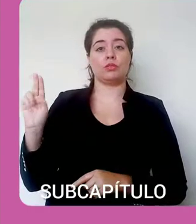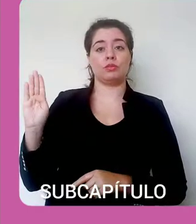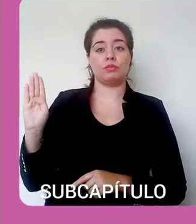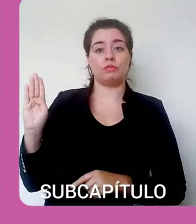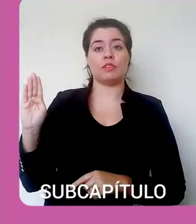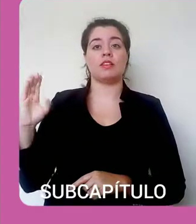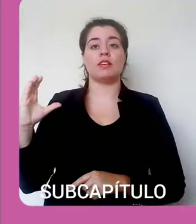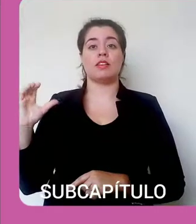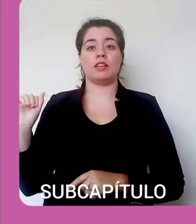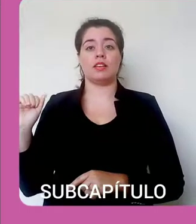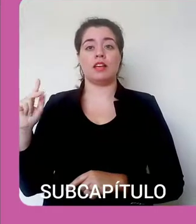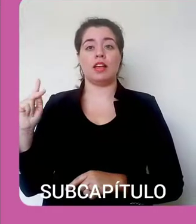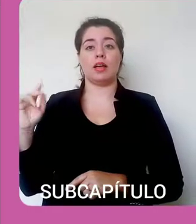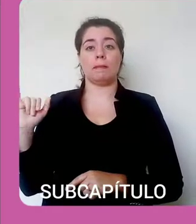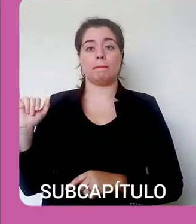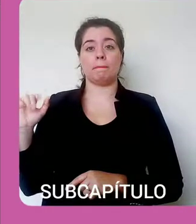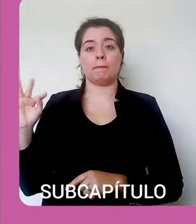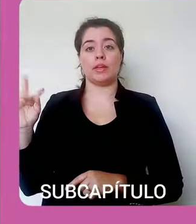subcapítulo.